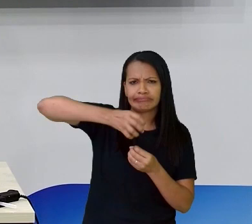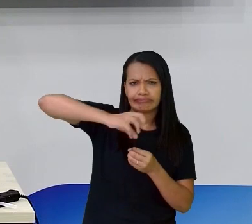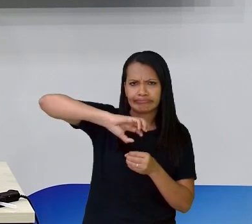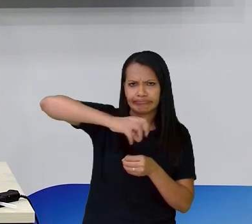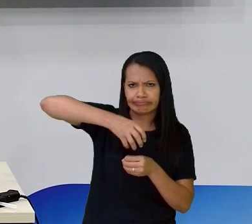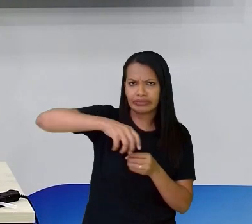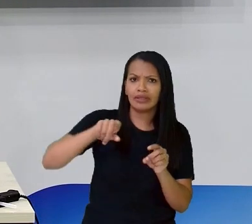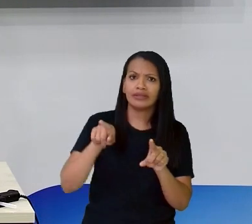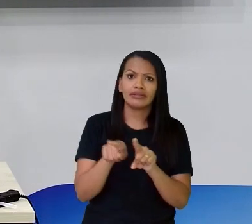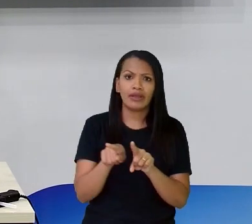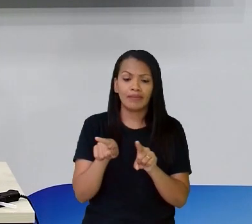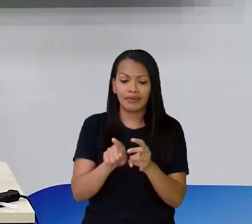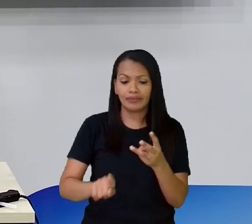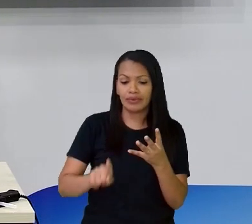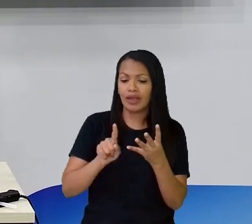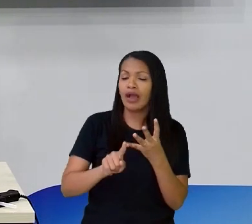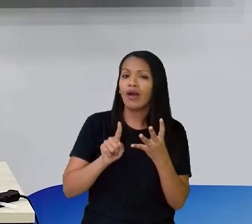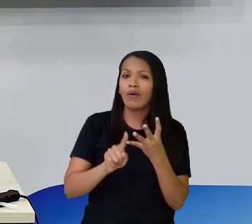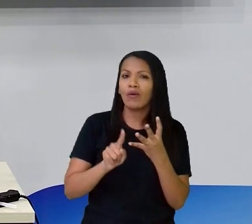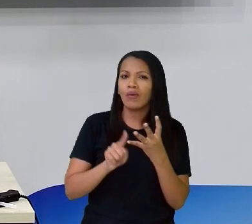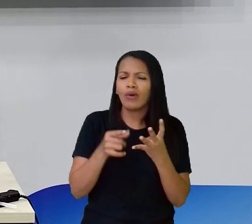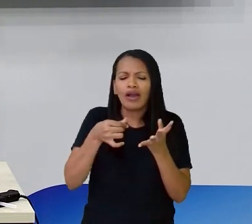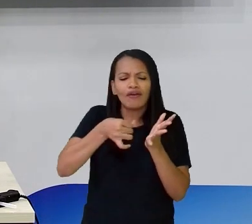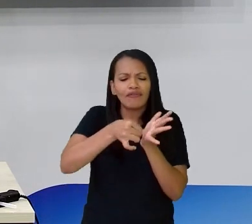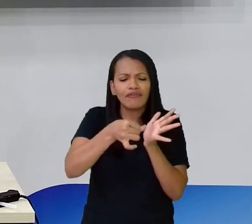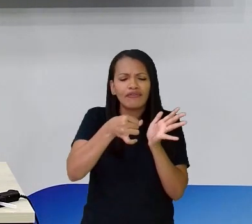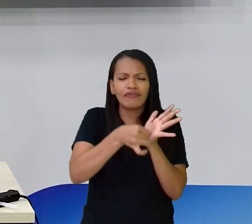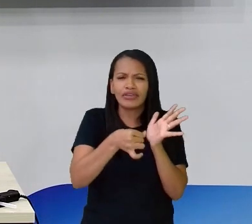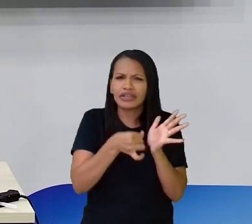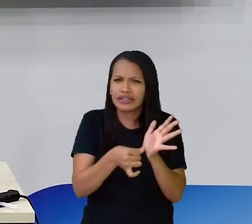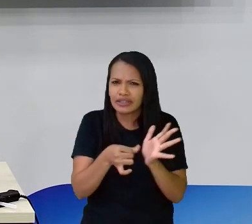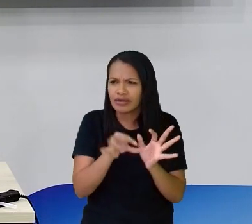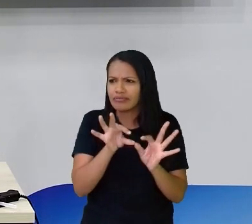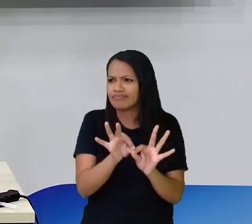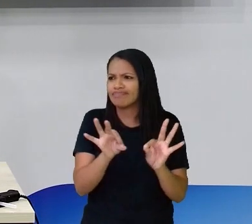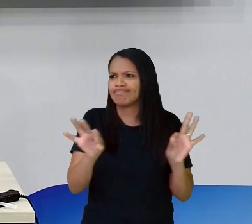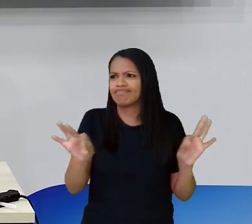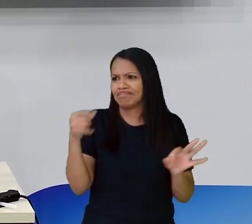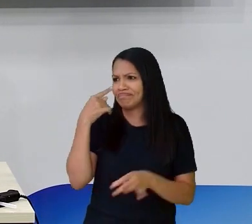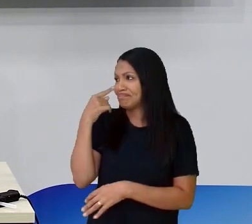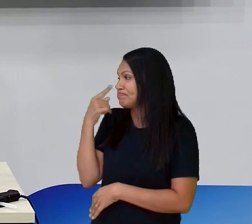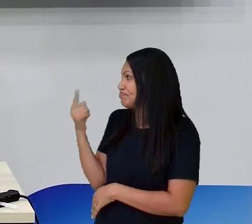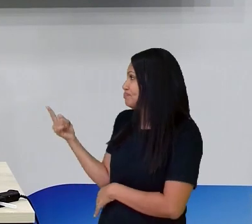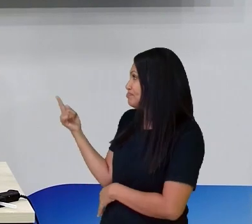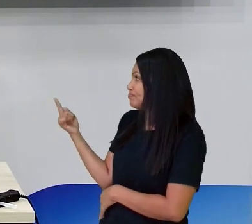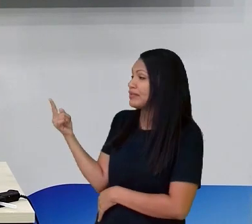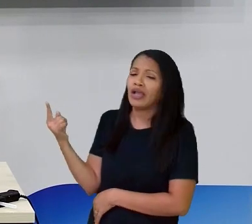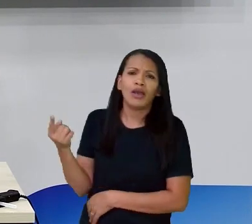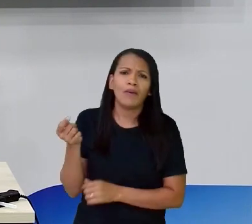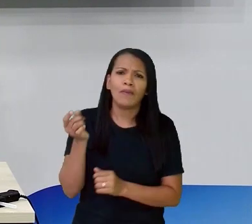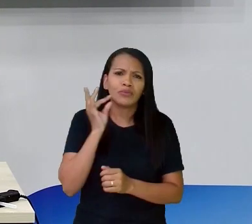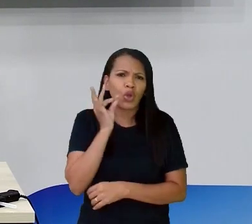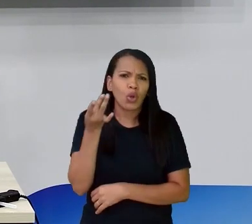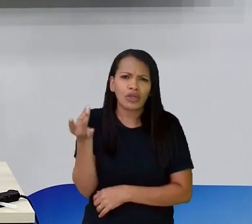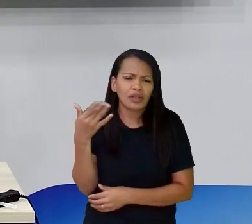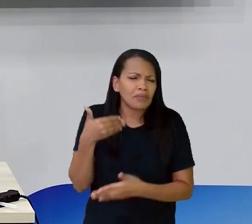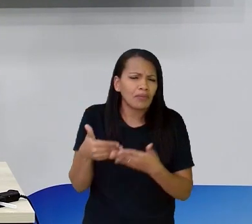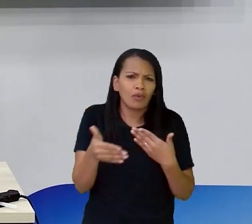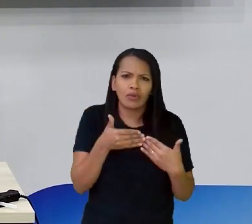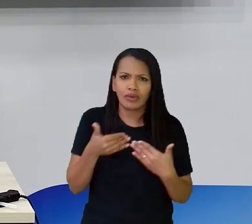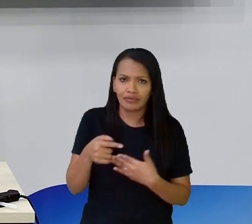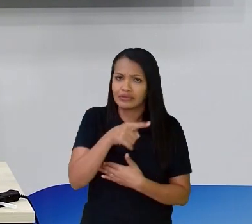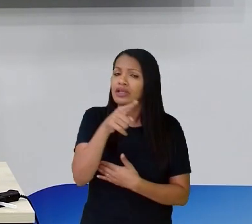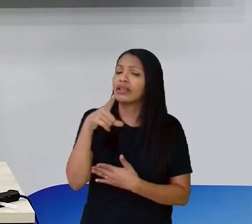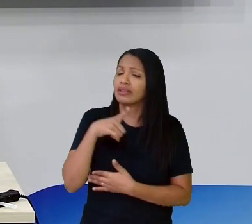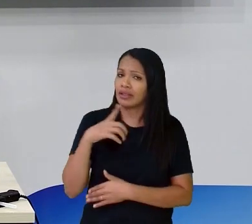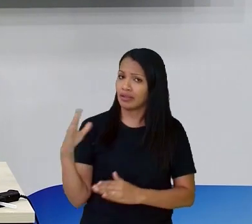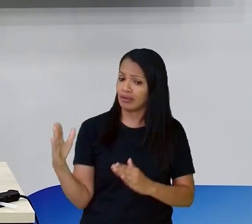E algumas fitinhas Olha Fitas de cetim Cianinhas douradas Como essa Mas podem ser fitas O que você tiver aí Na sua